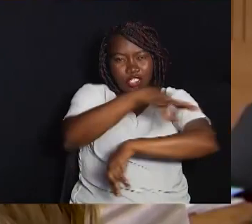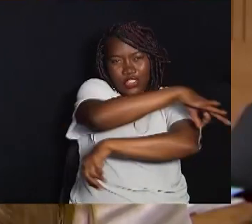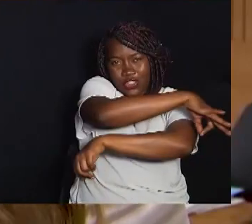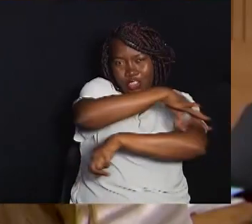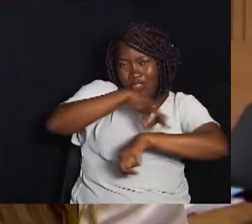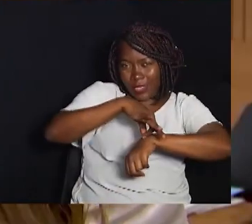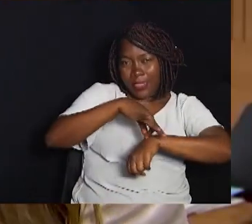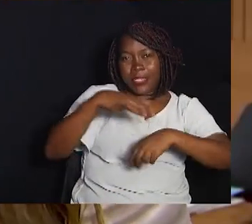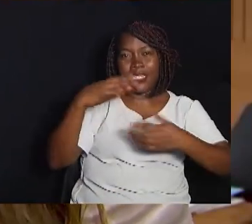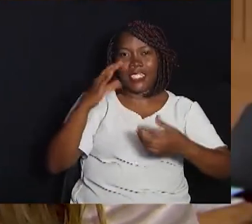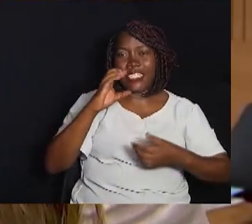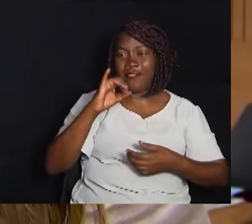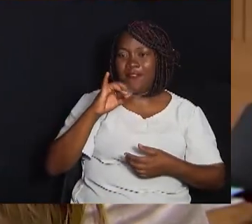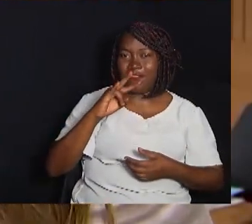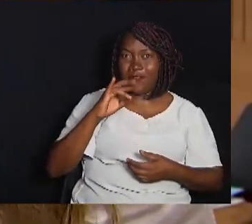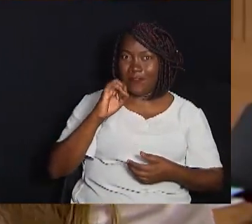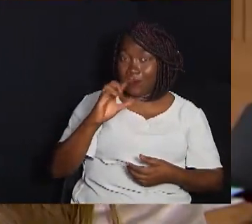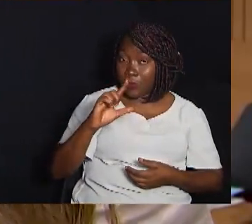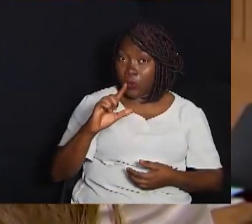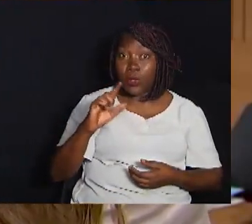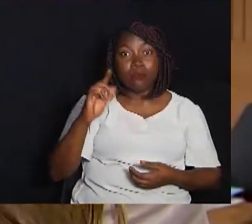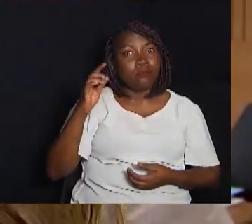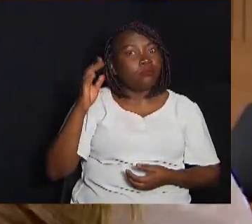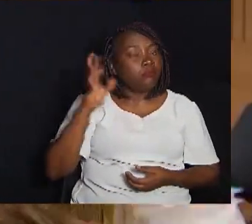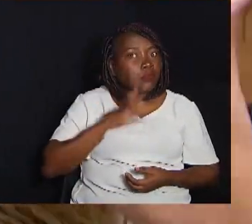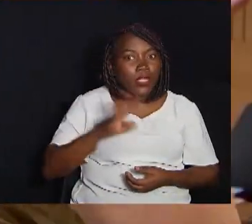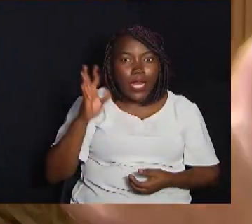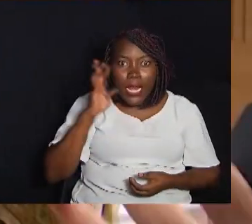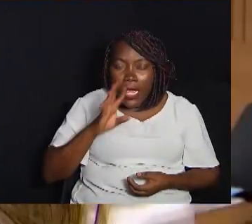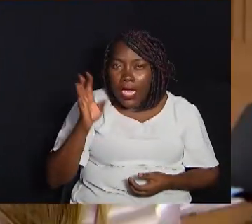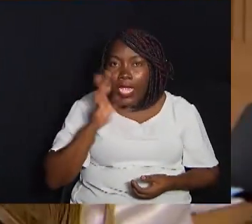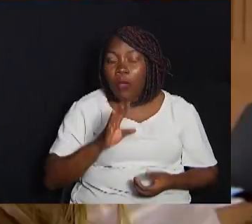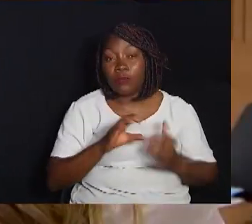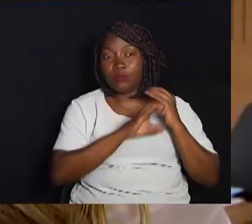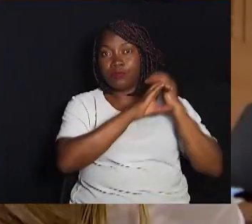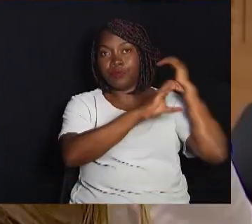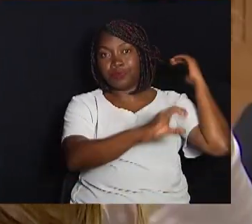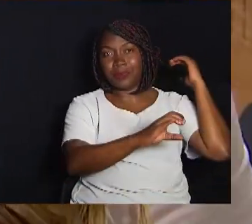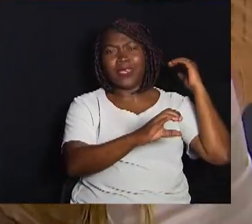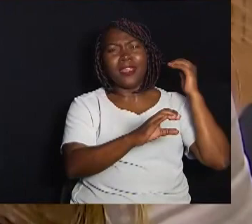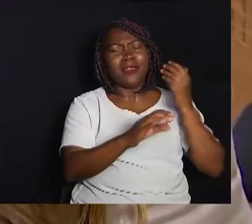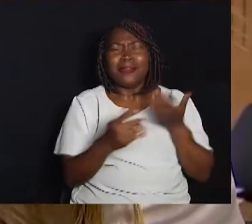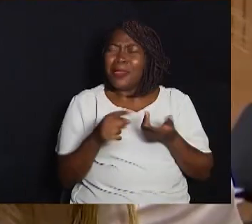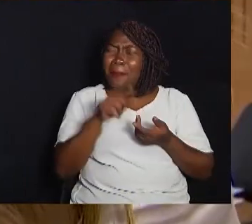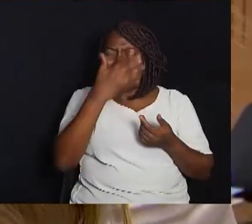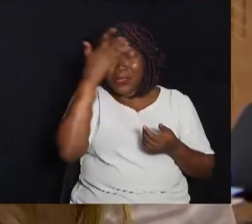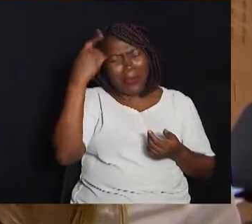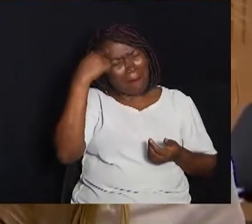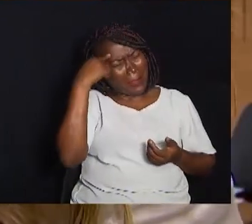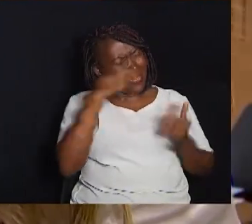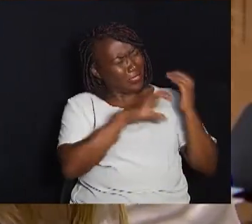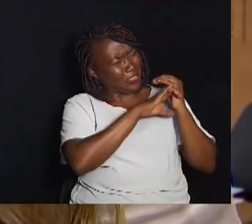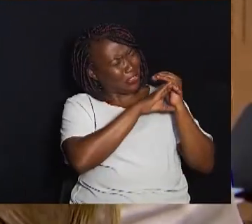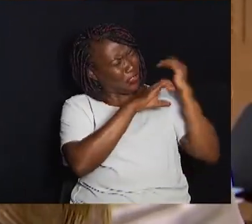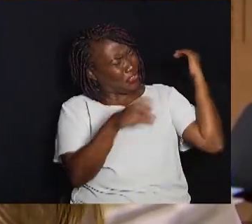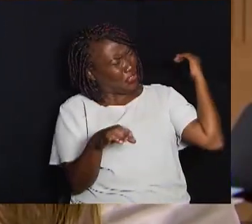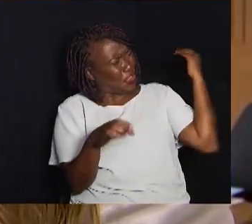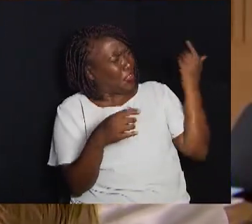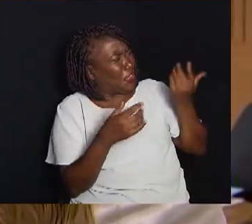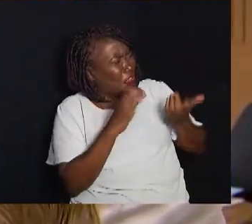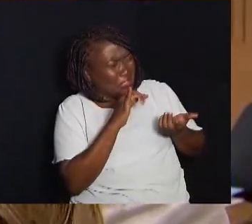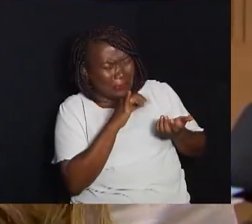acho até mais legal Porque quando as pessoas pensam em primeiro momento, o um engenheiro civil faz em uma casa de leis